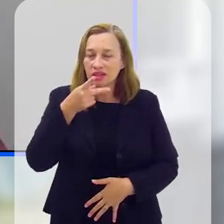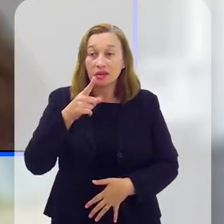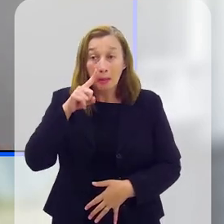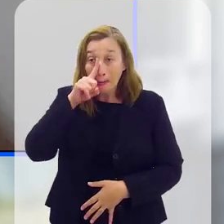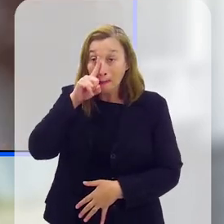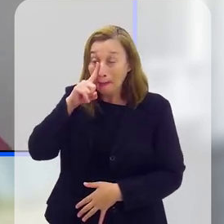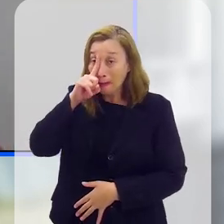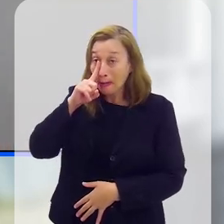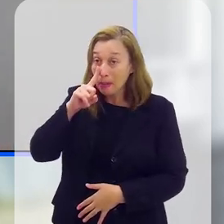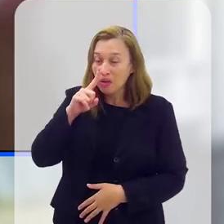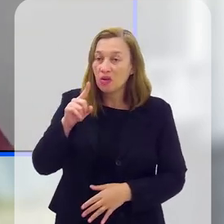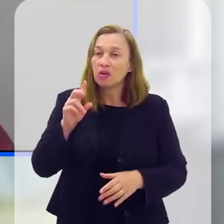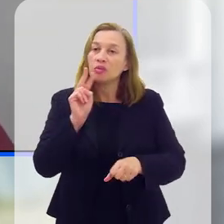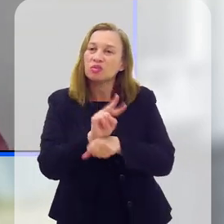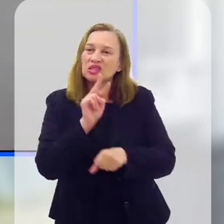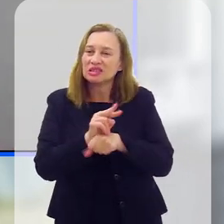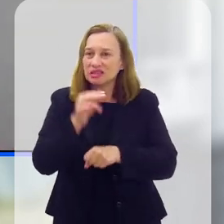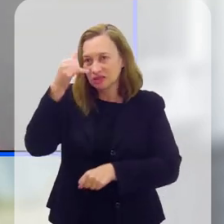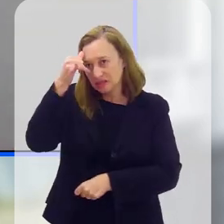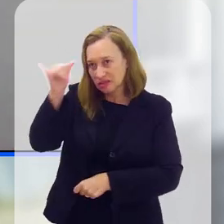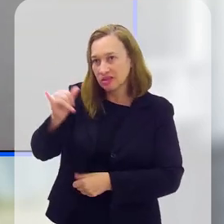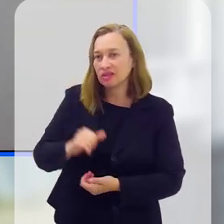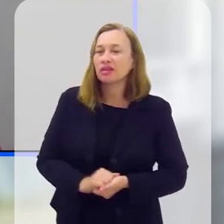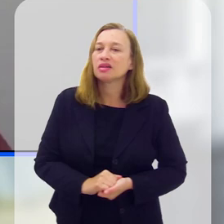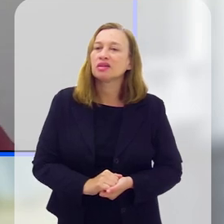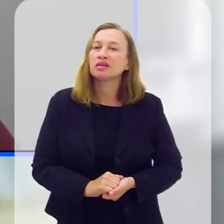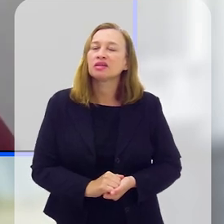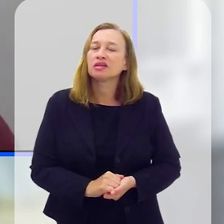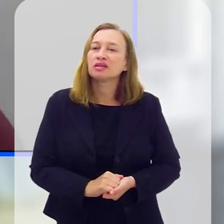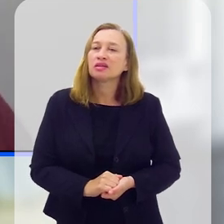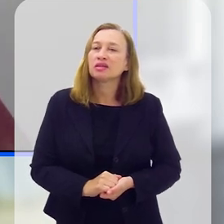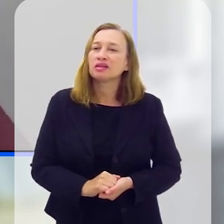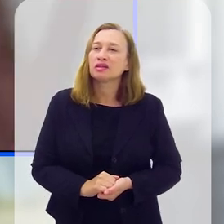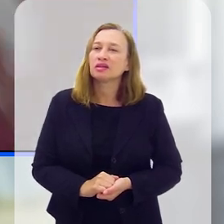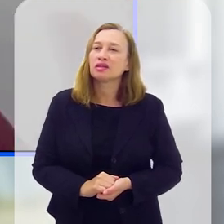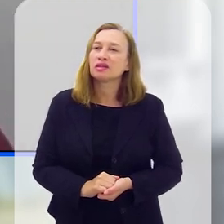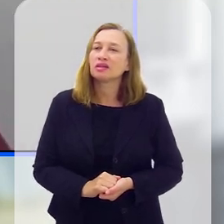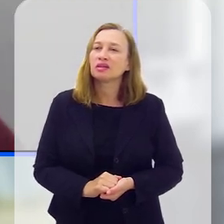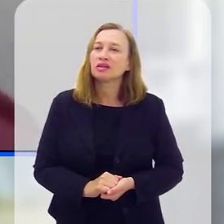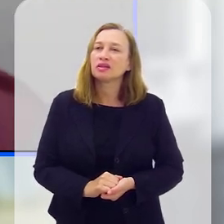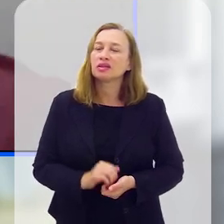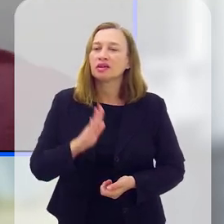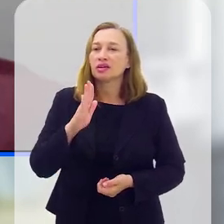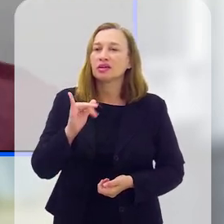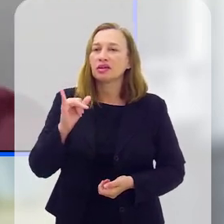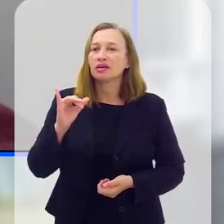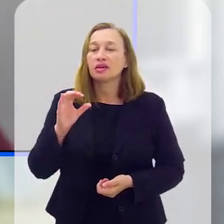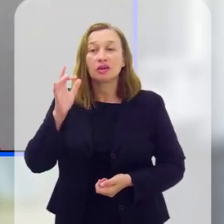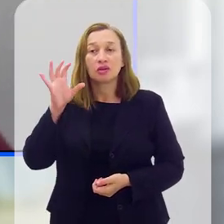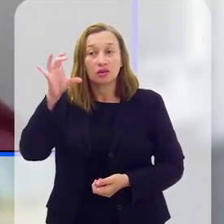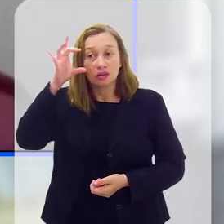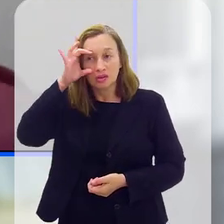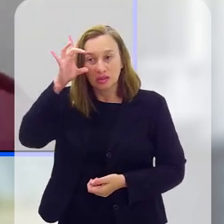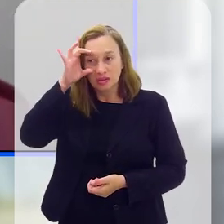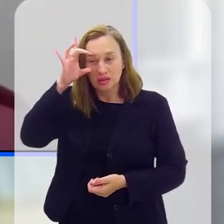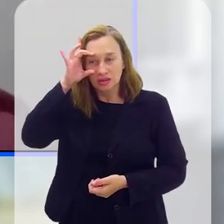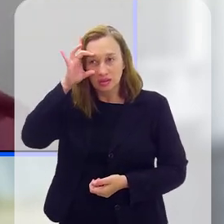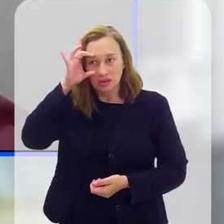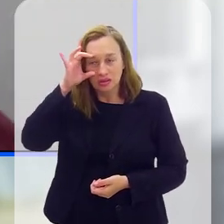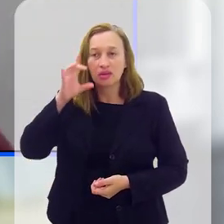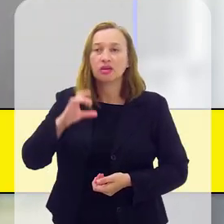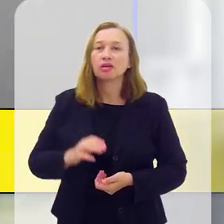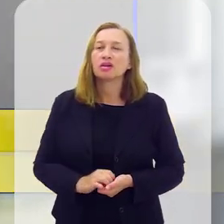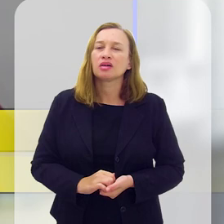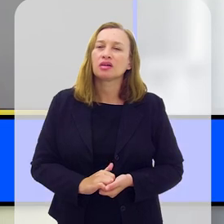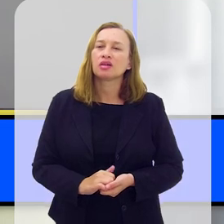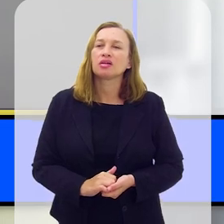aproveitar que nós falamos de fatores de risco, proteção e sinal de alerta, está disponibilizado na bio do meu Instagram,